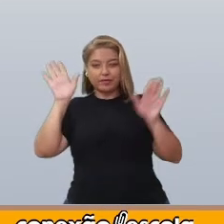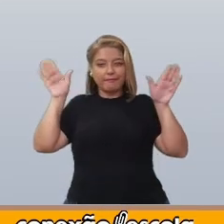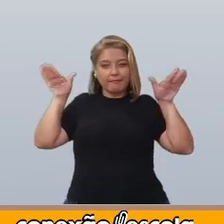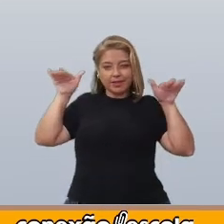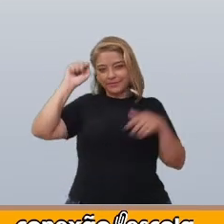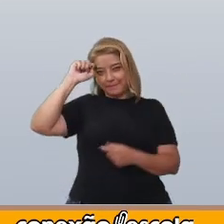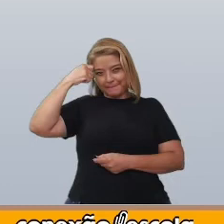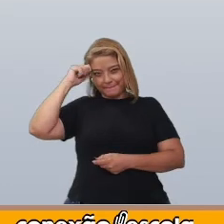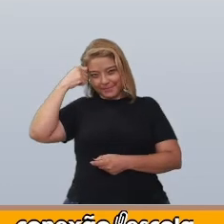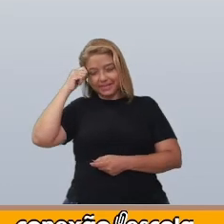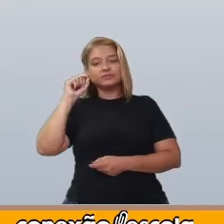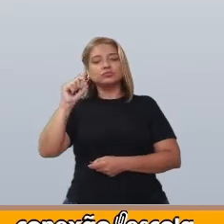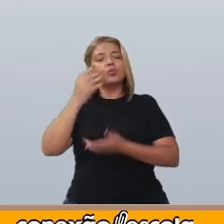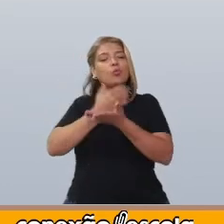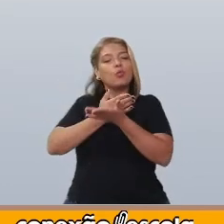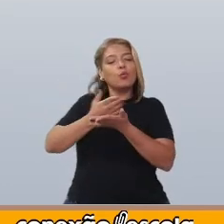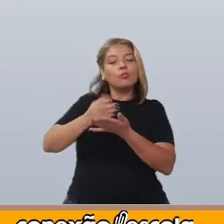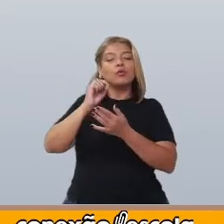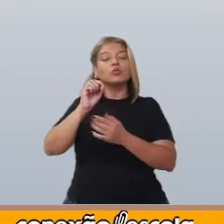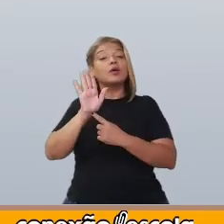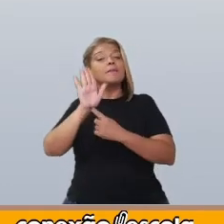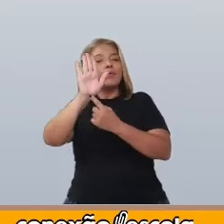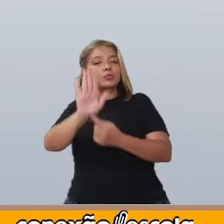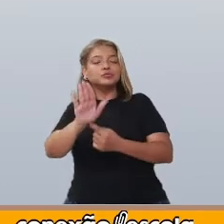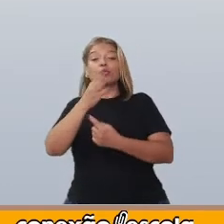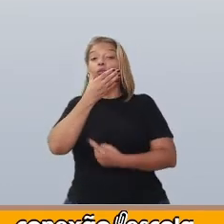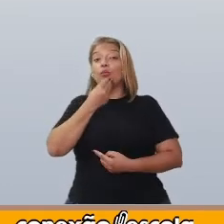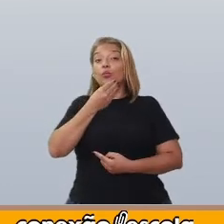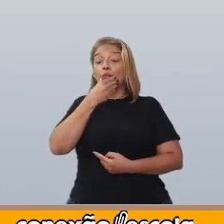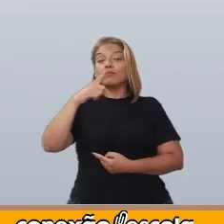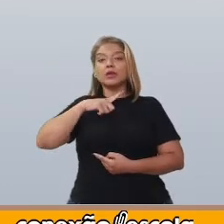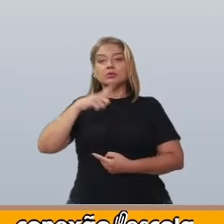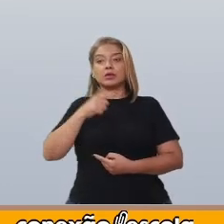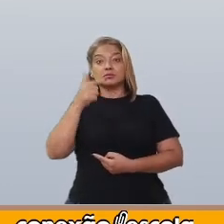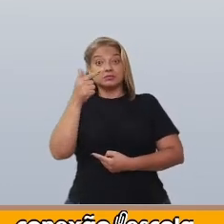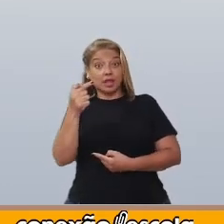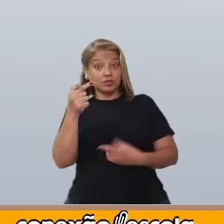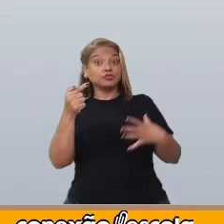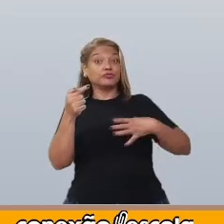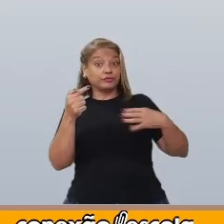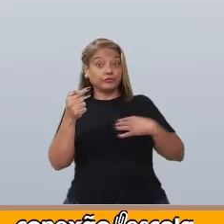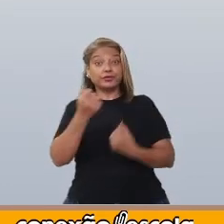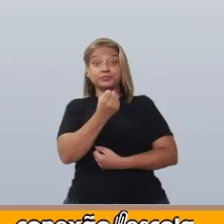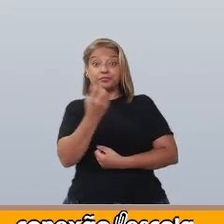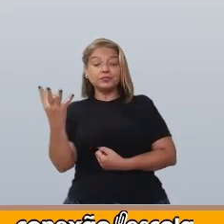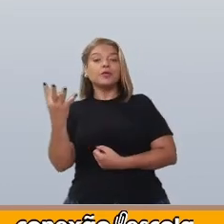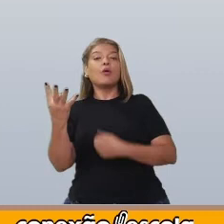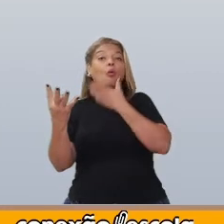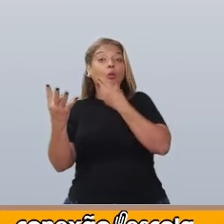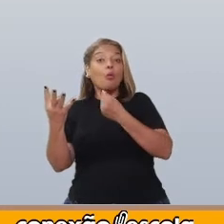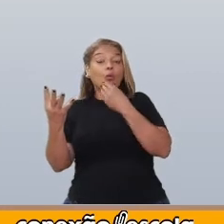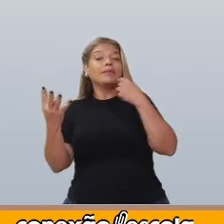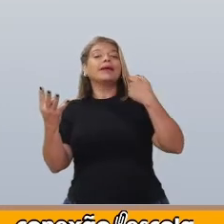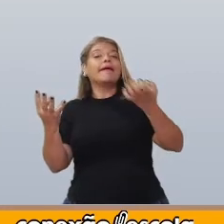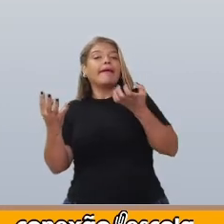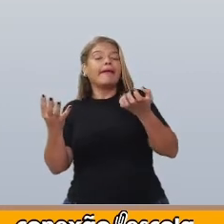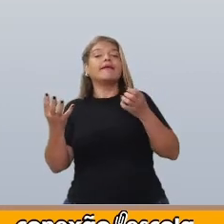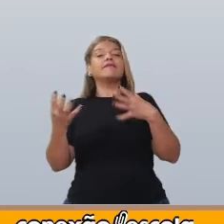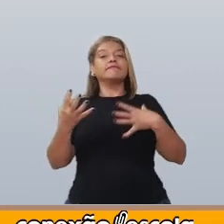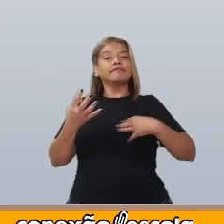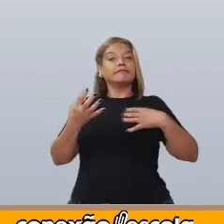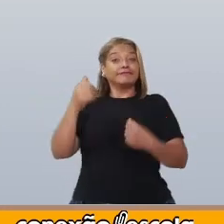conto com a apresentação de um homem que tinha sete filhos e queria ter uma filha. A